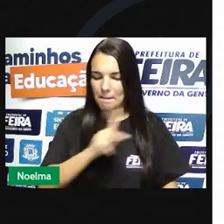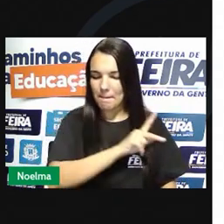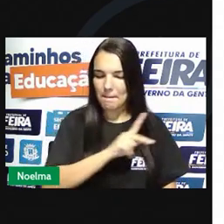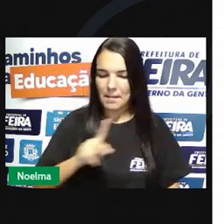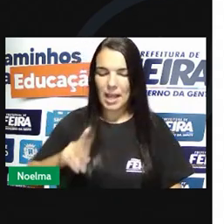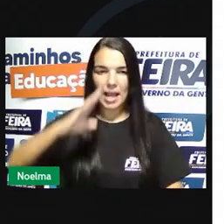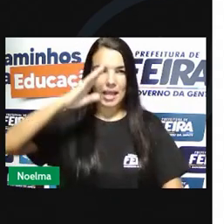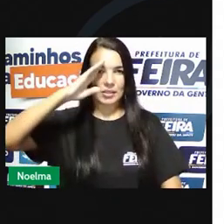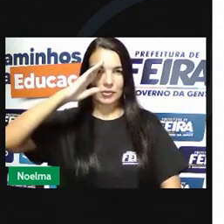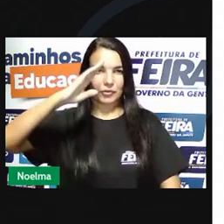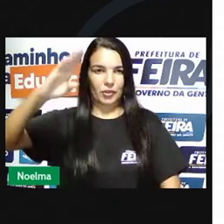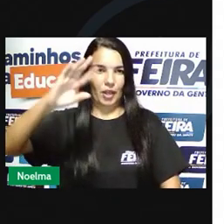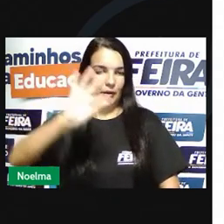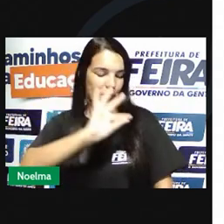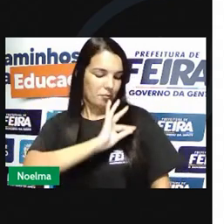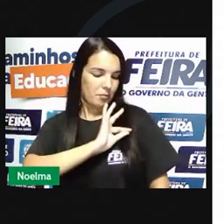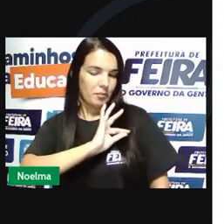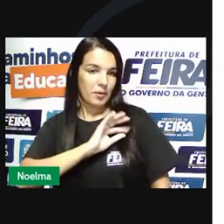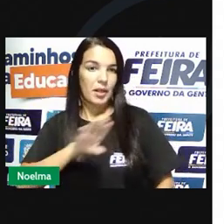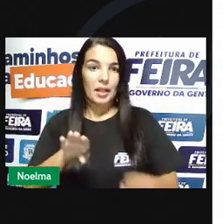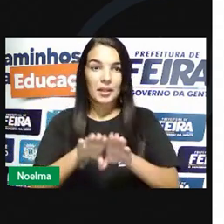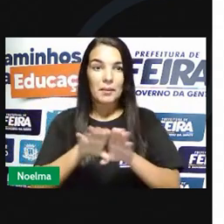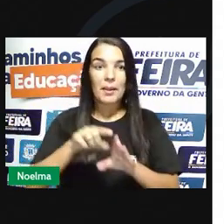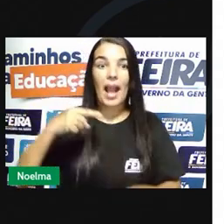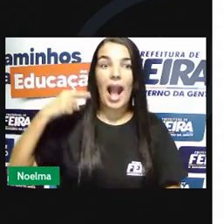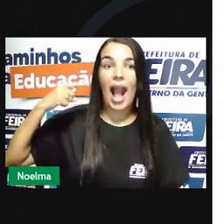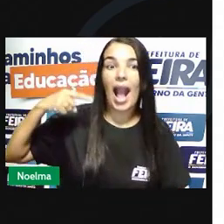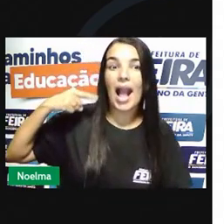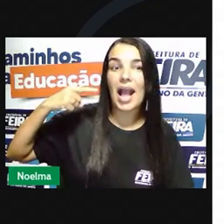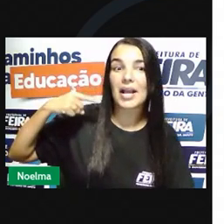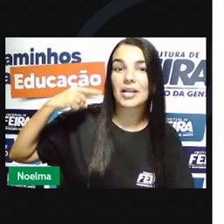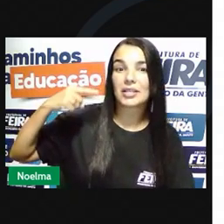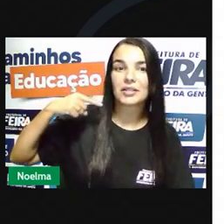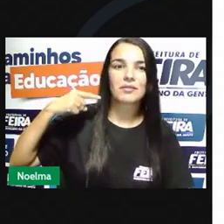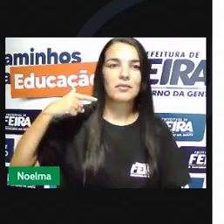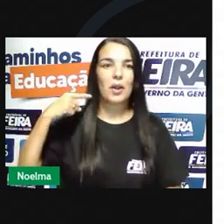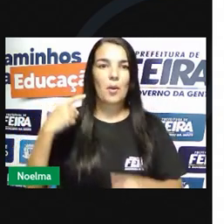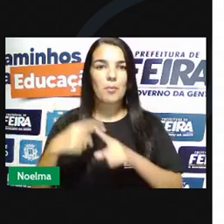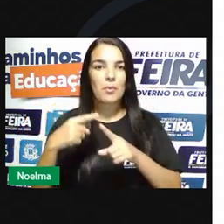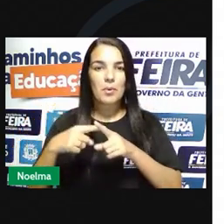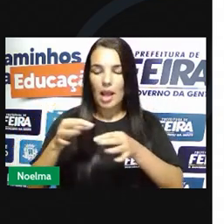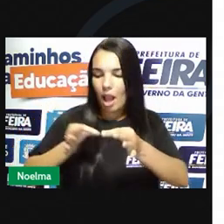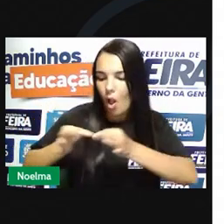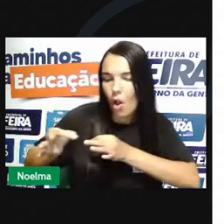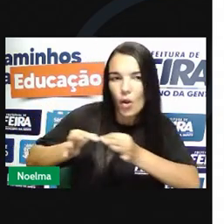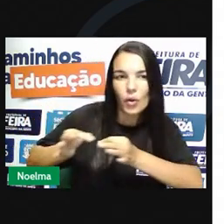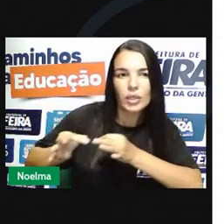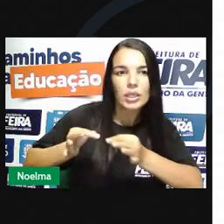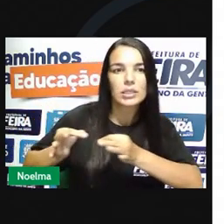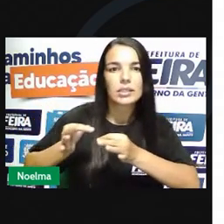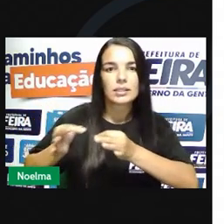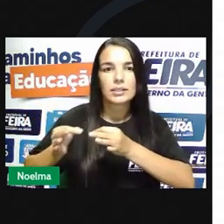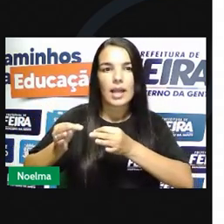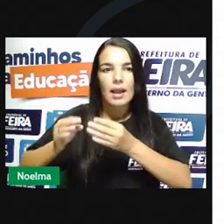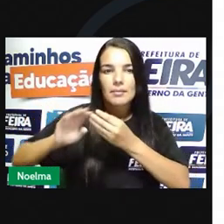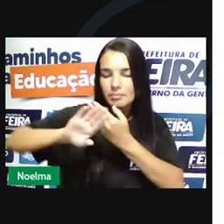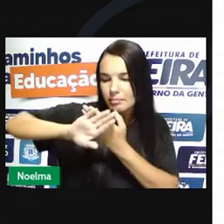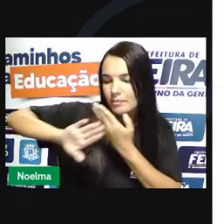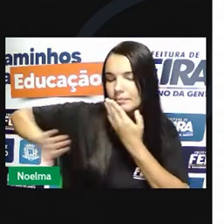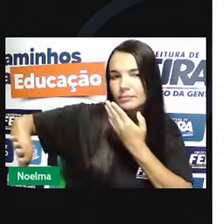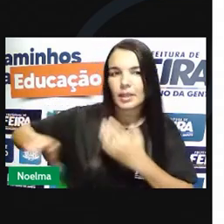poetas e advogados para planejar um motim contra a metrópole